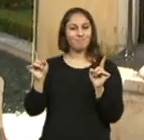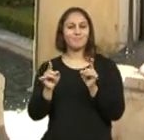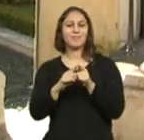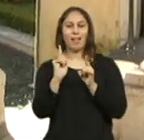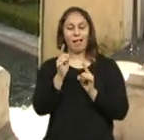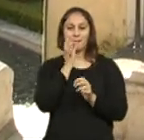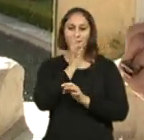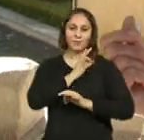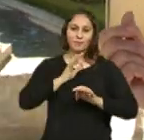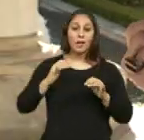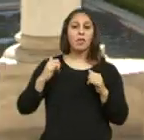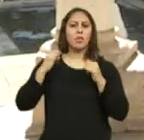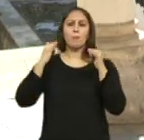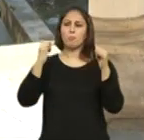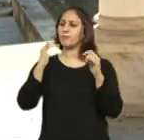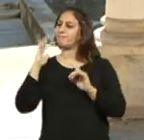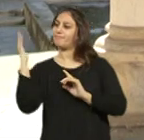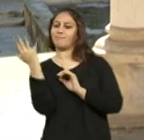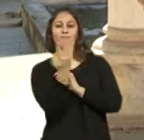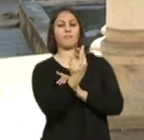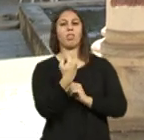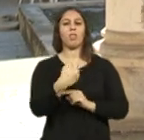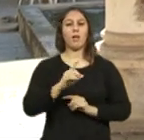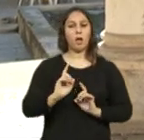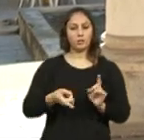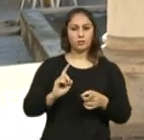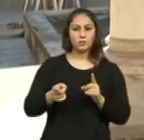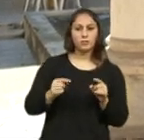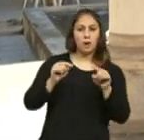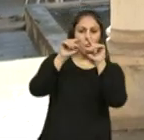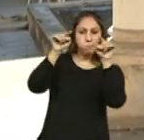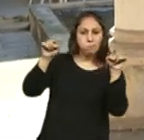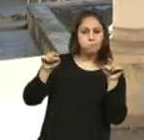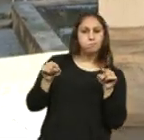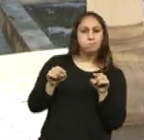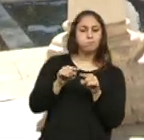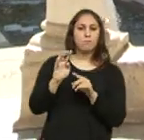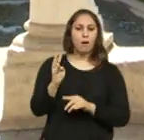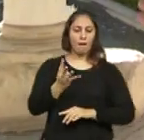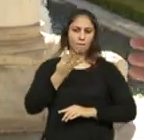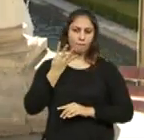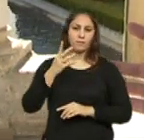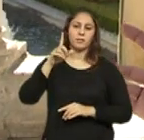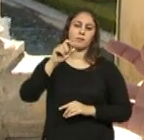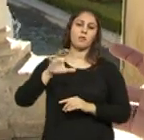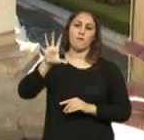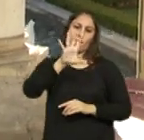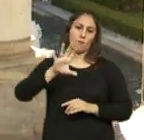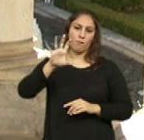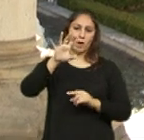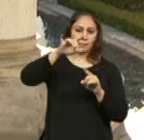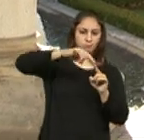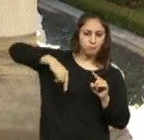este templete, temos quatro cobelos também de forma circular